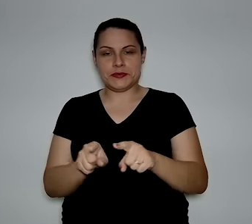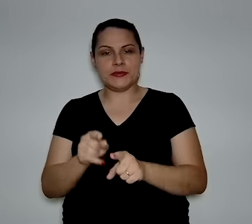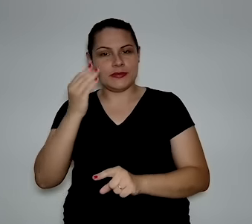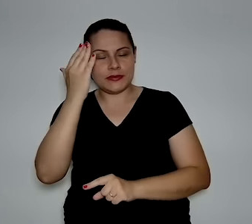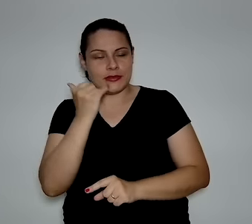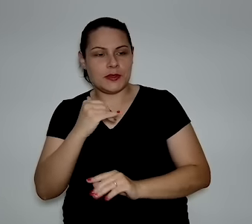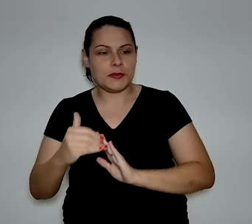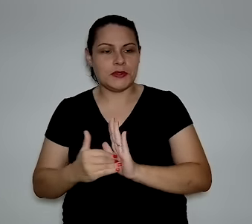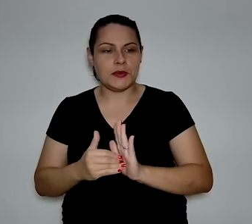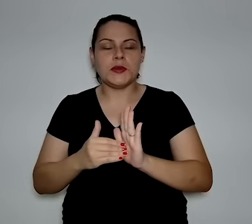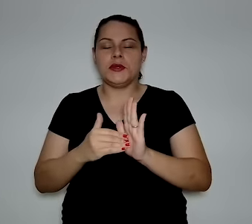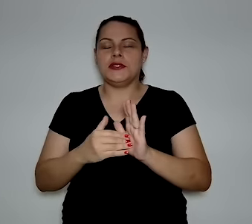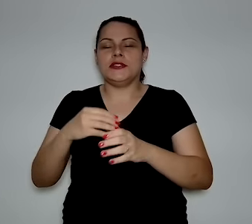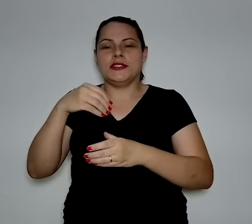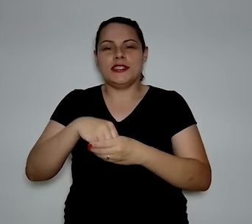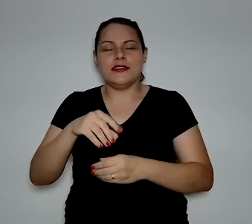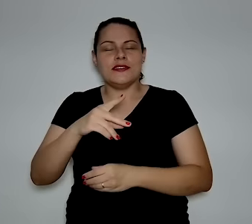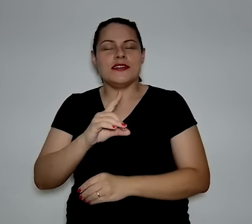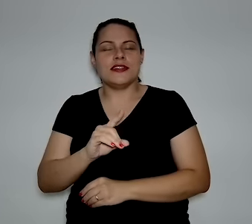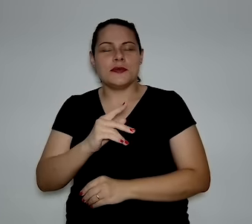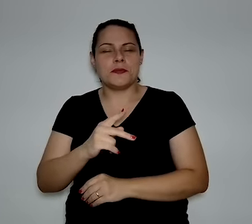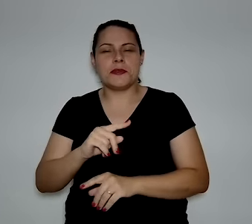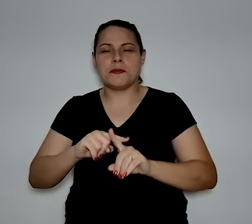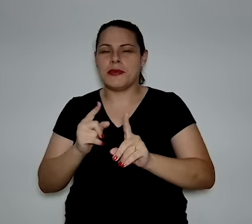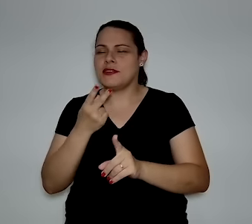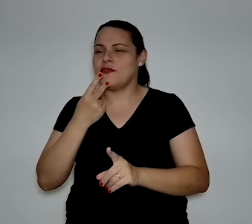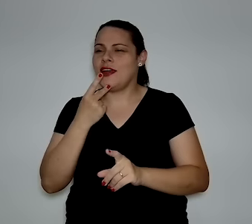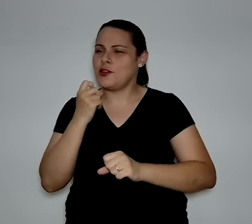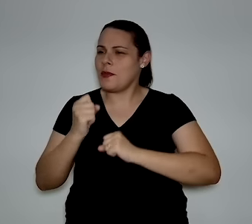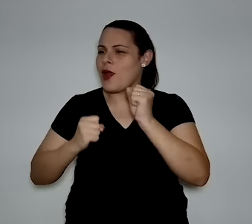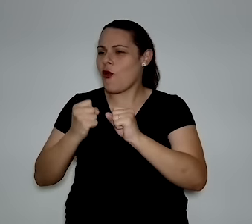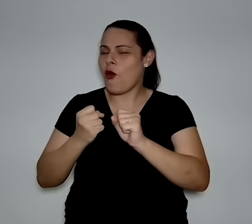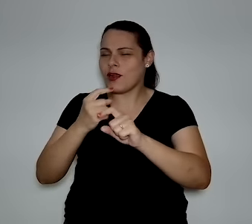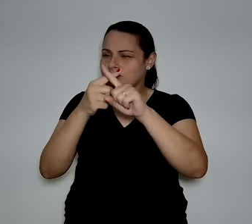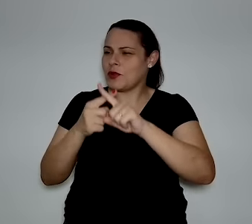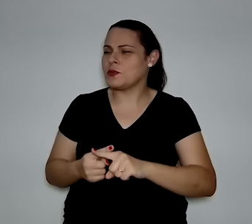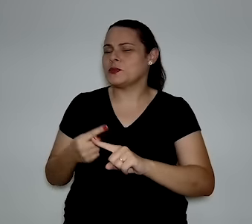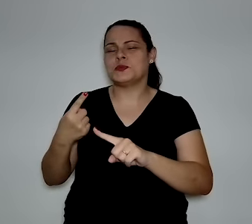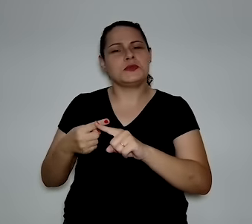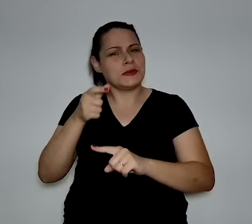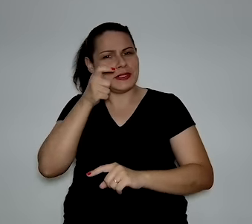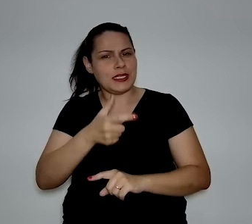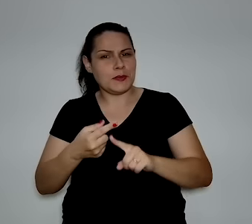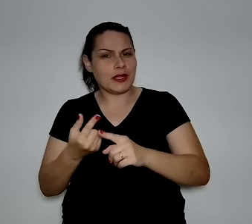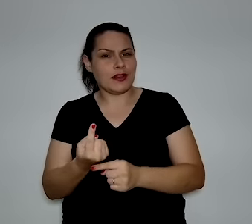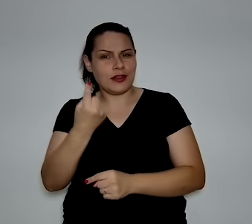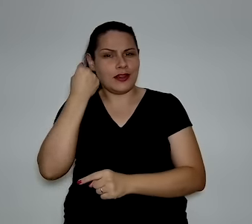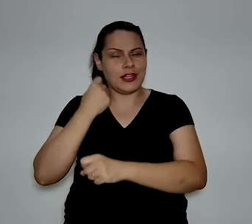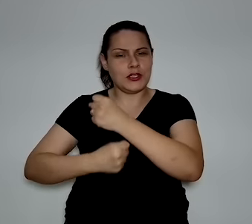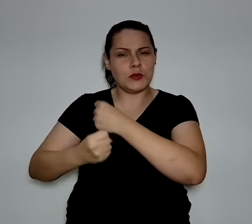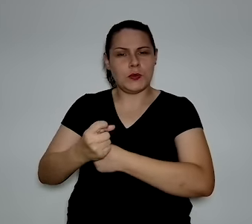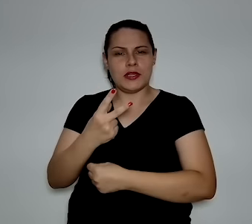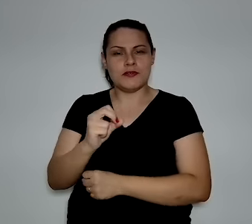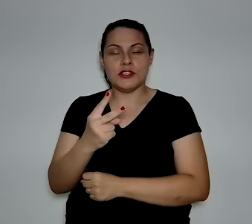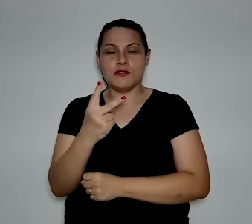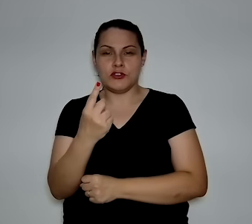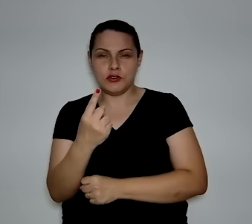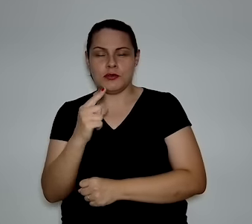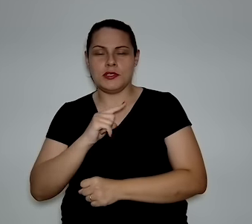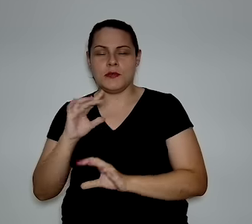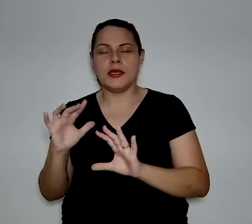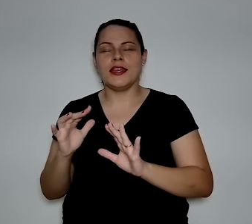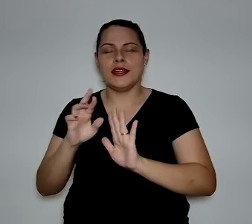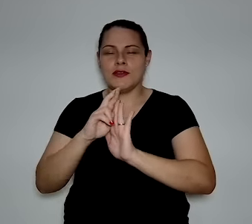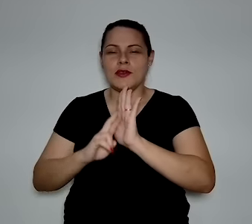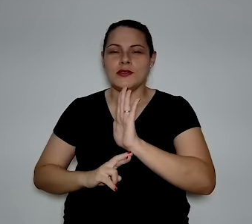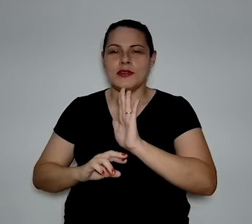aqui por nós da IDP. E, quando você fala em corrida, ela é bem interessante, porque lá em 2021, na